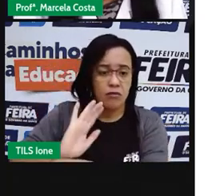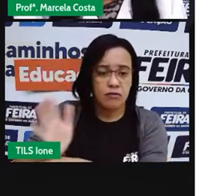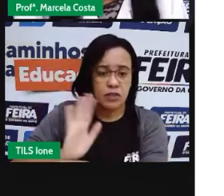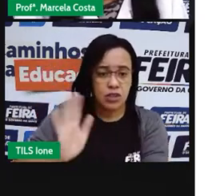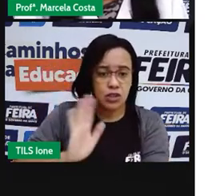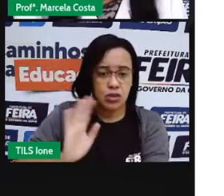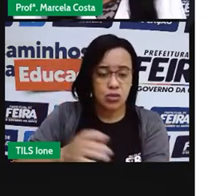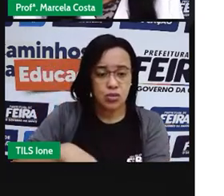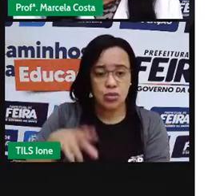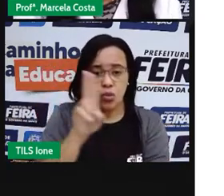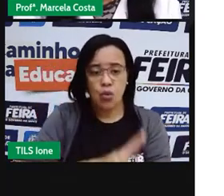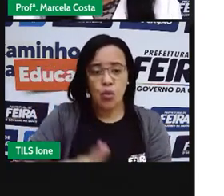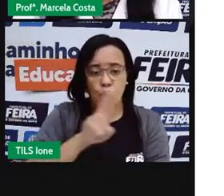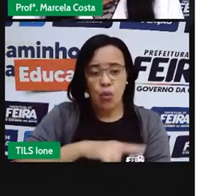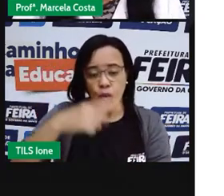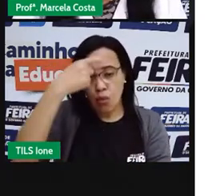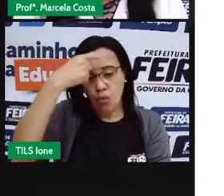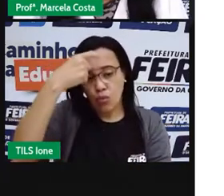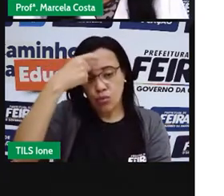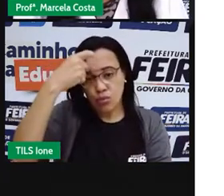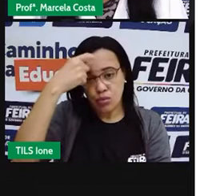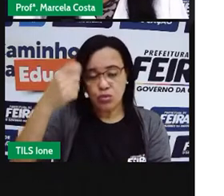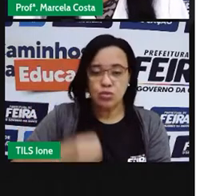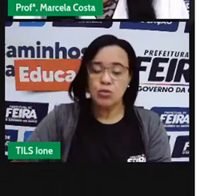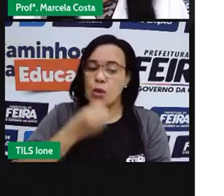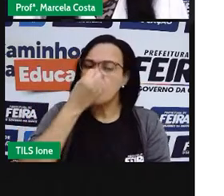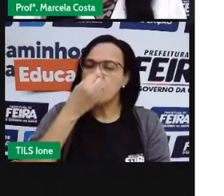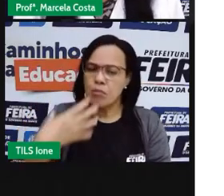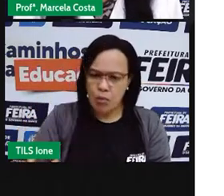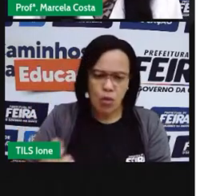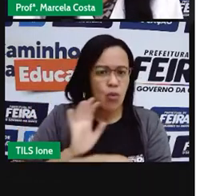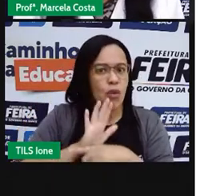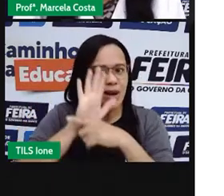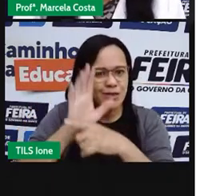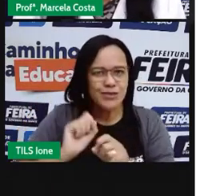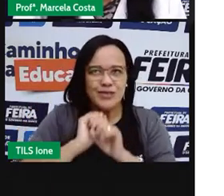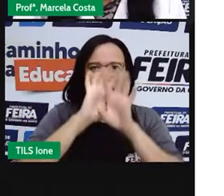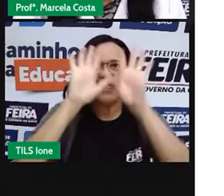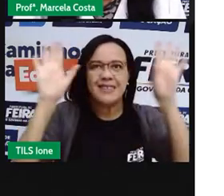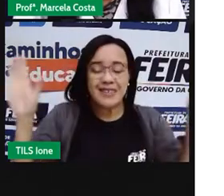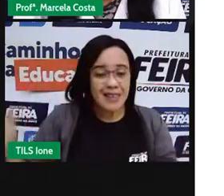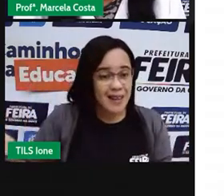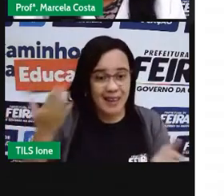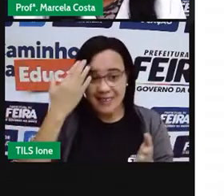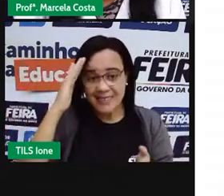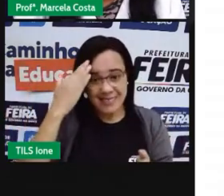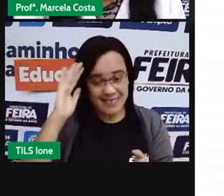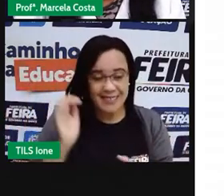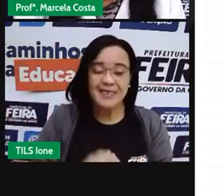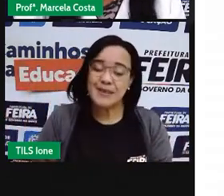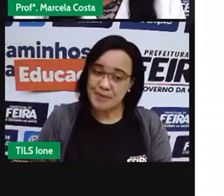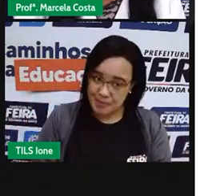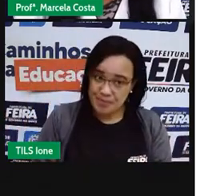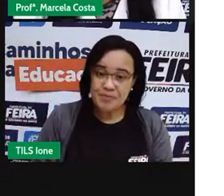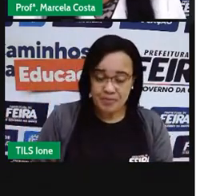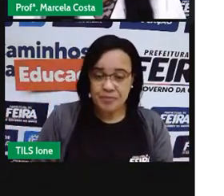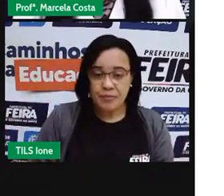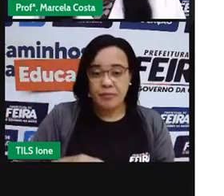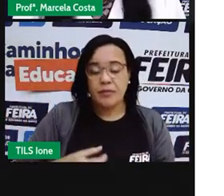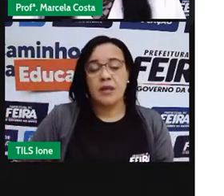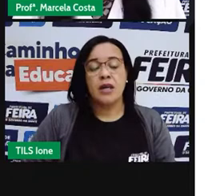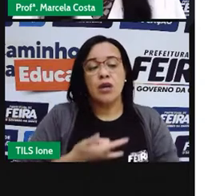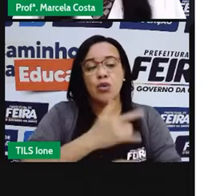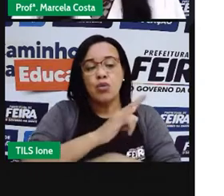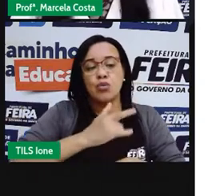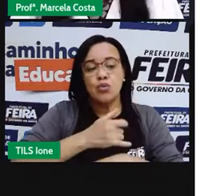É um vídeo que está lá no canal do YouTube, e você pode acessar